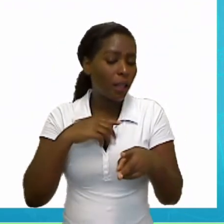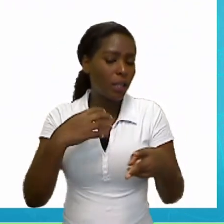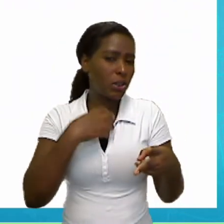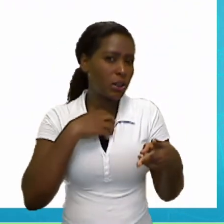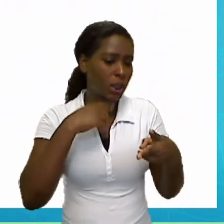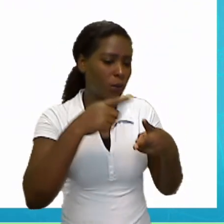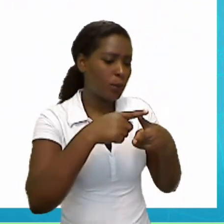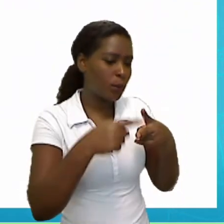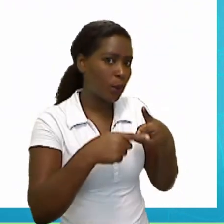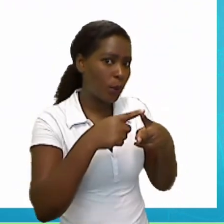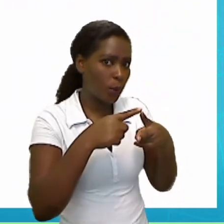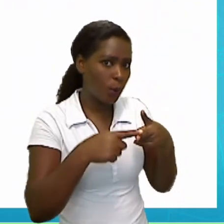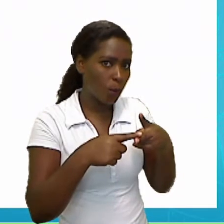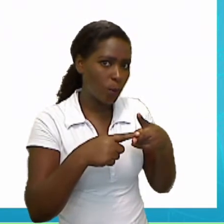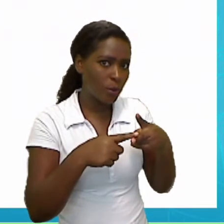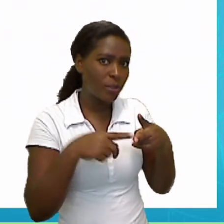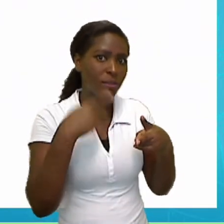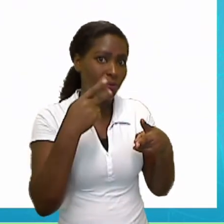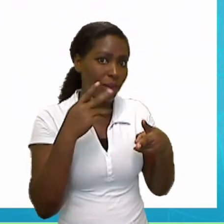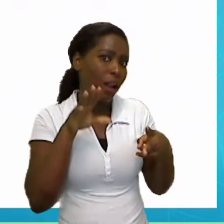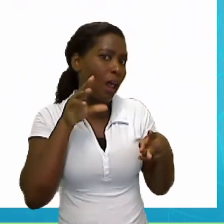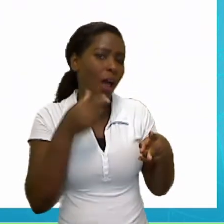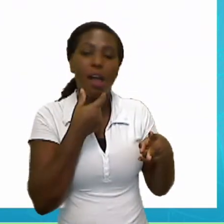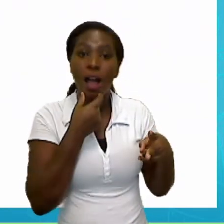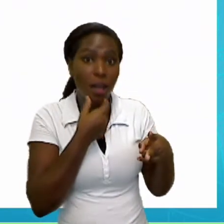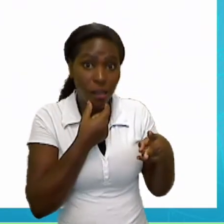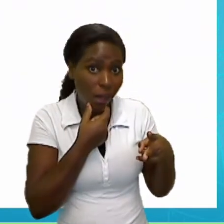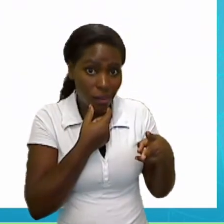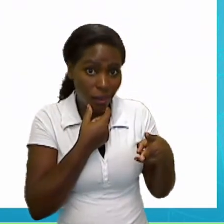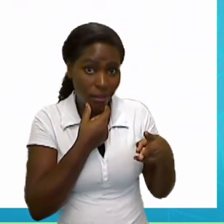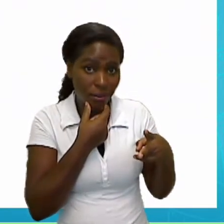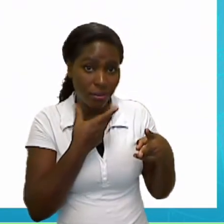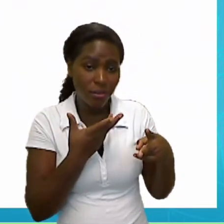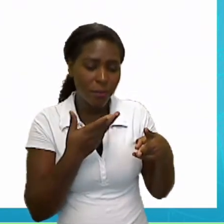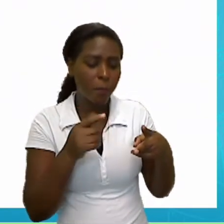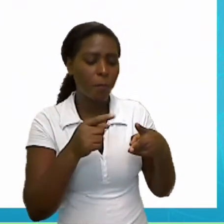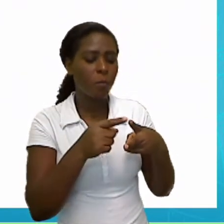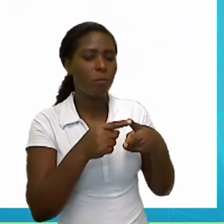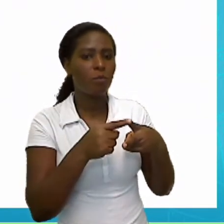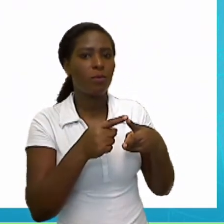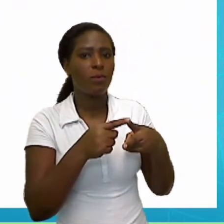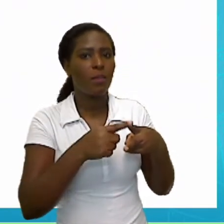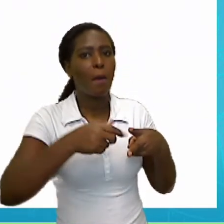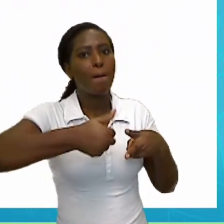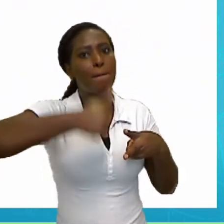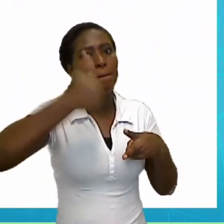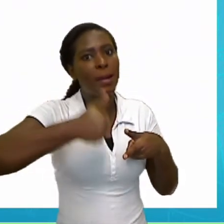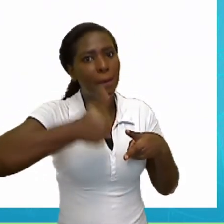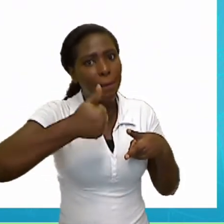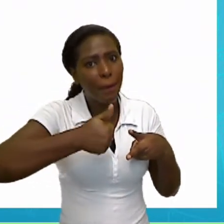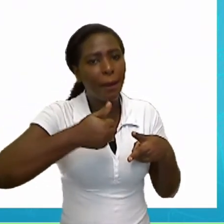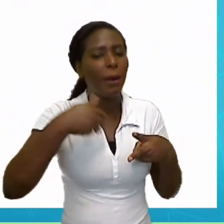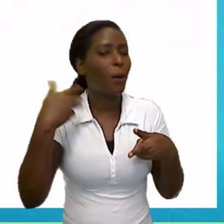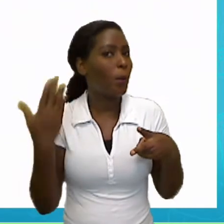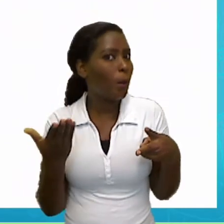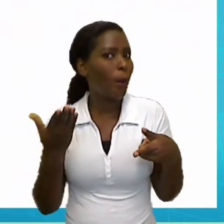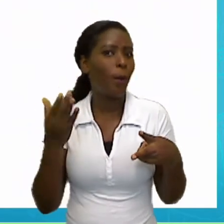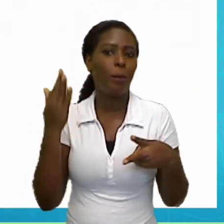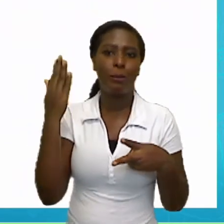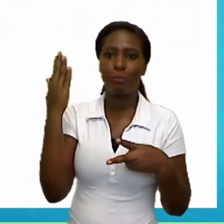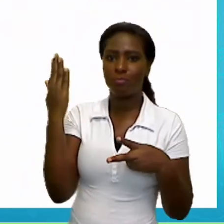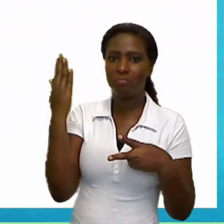Temos o blackboard. Repeat. Blackboard. Vamos escrever primeiro blackboard. Que é quadro negro.